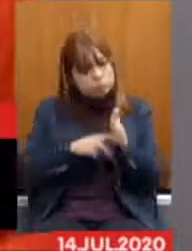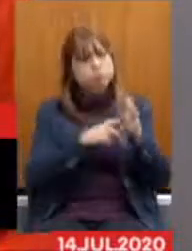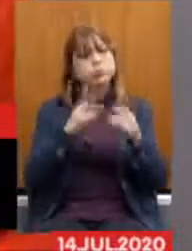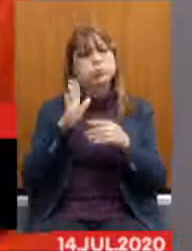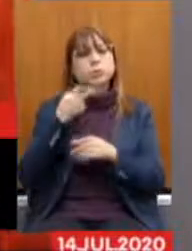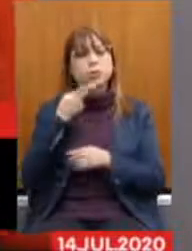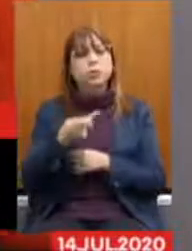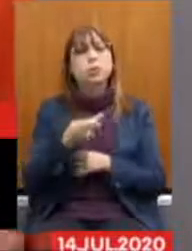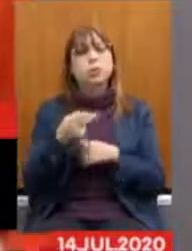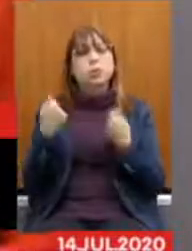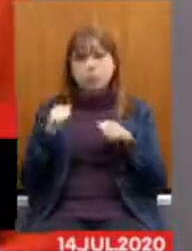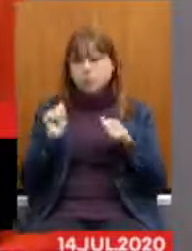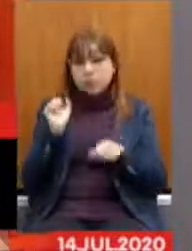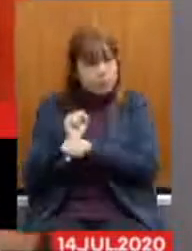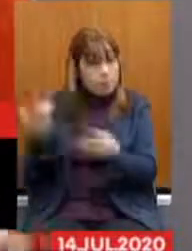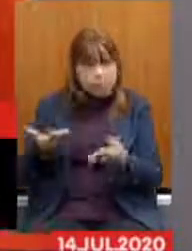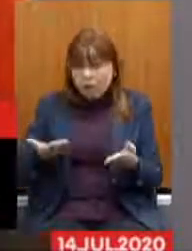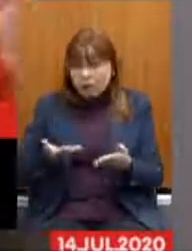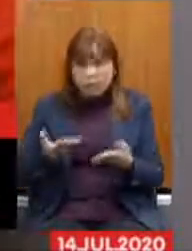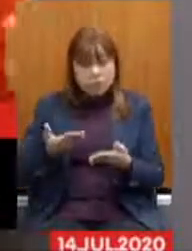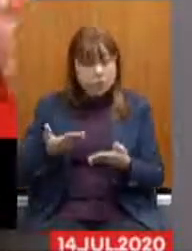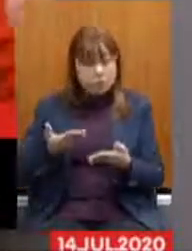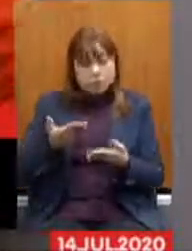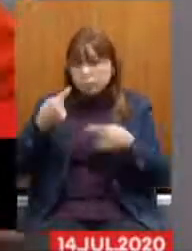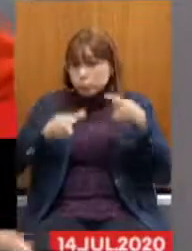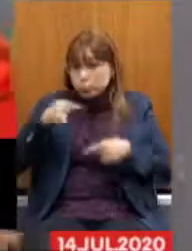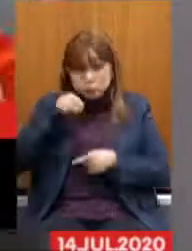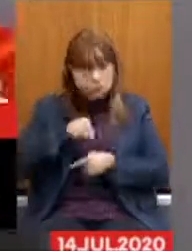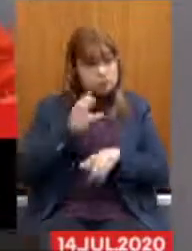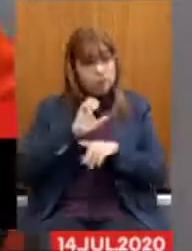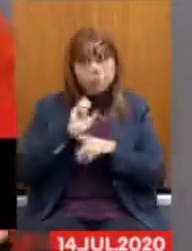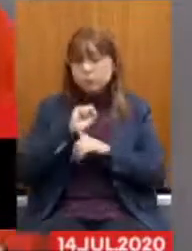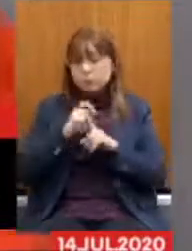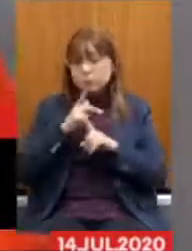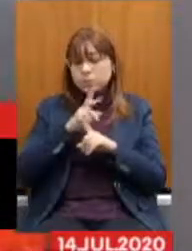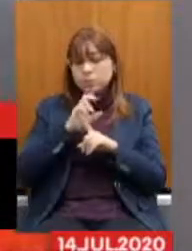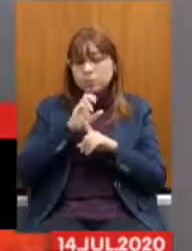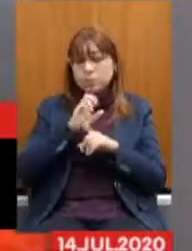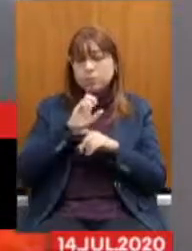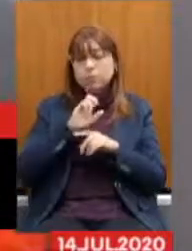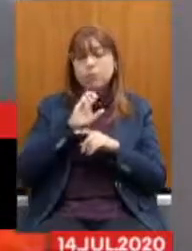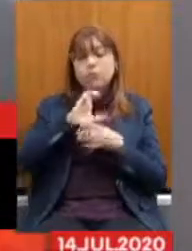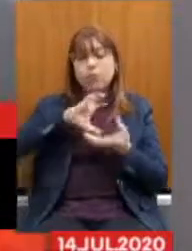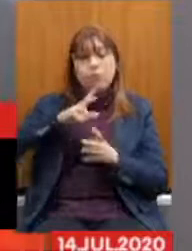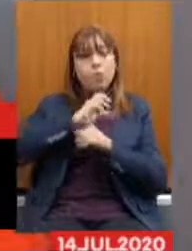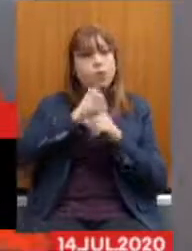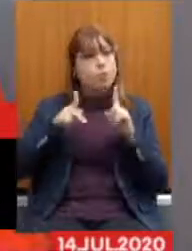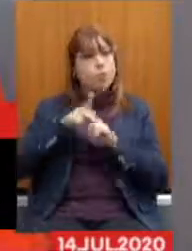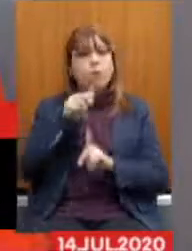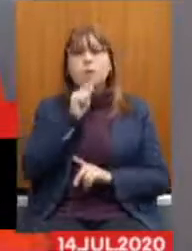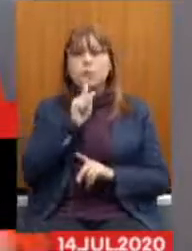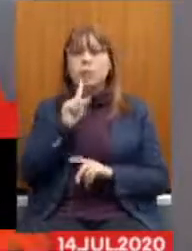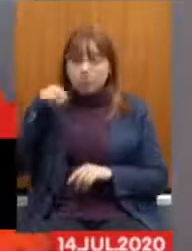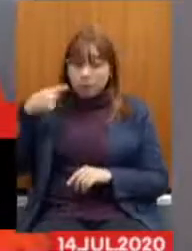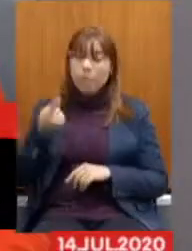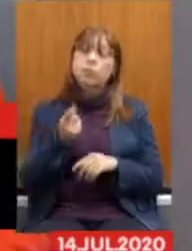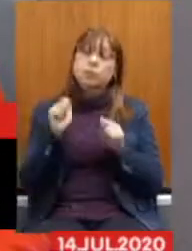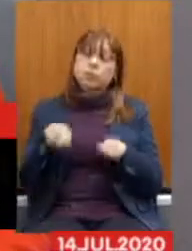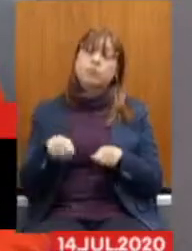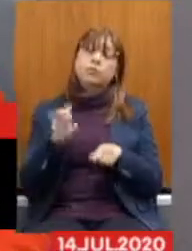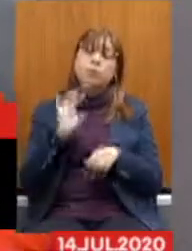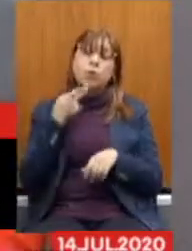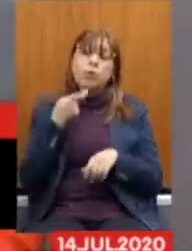a tramitação precisa ser suspensa e só ser retomada quando as atividades presenciais puderem acontecer. Então, essas as